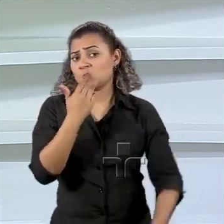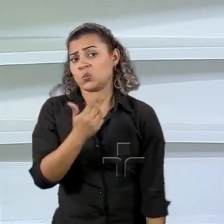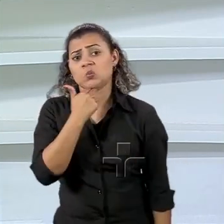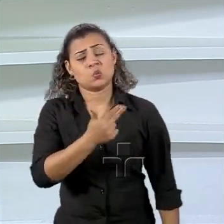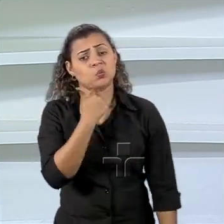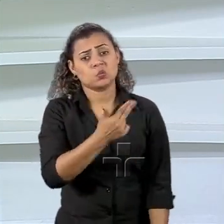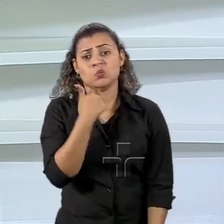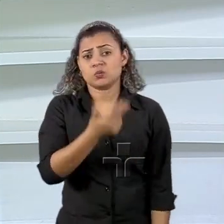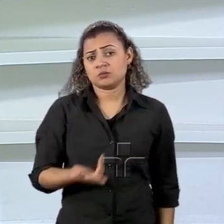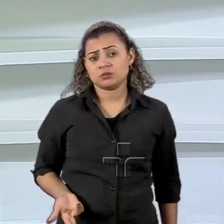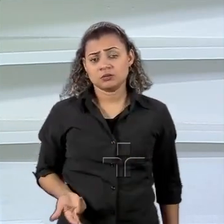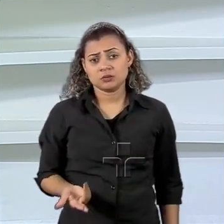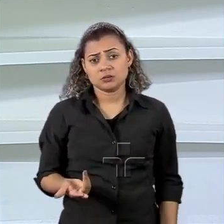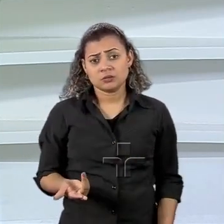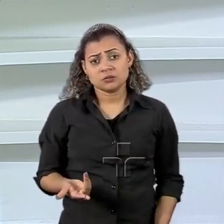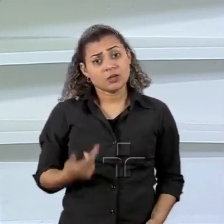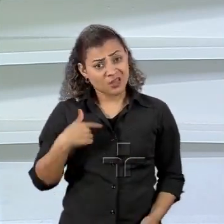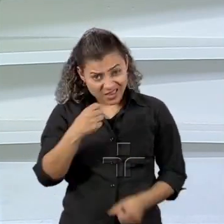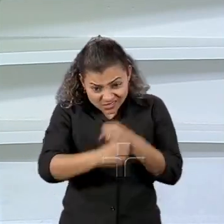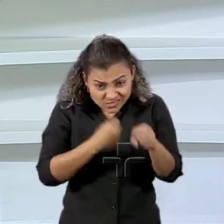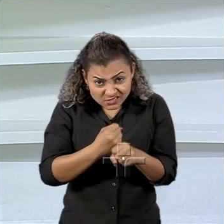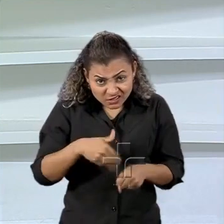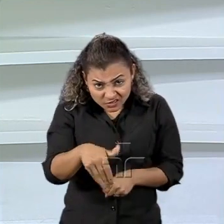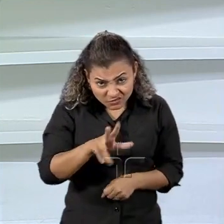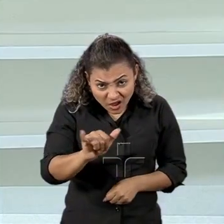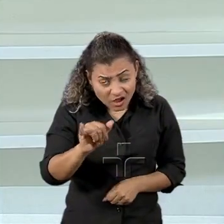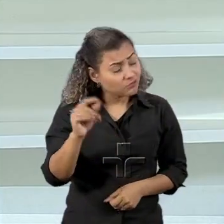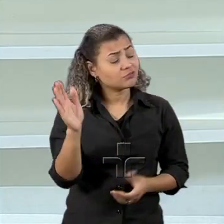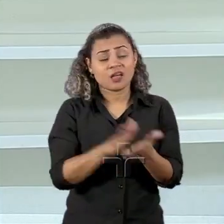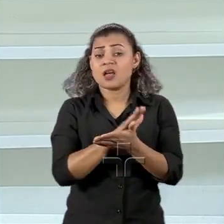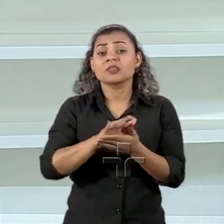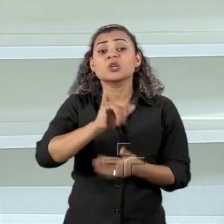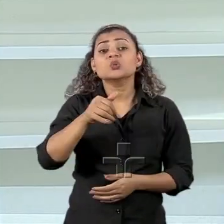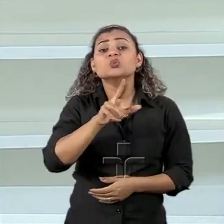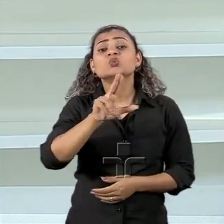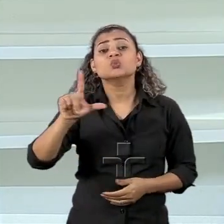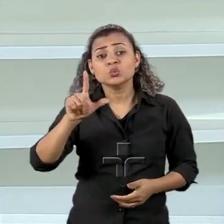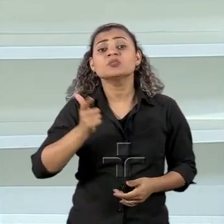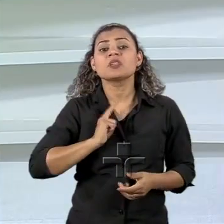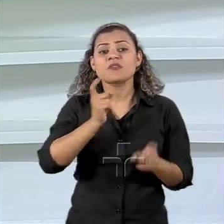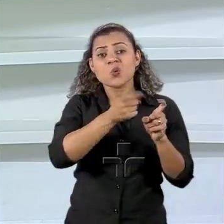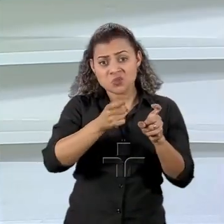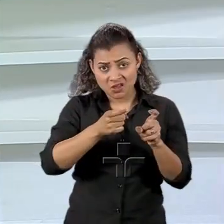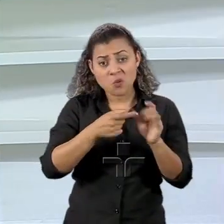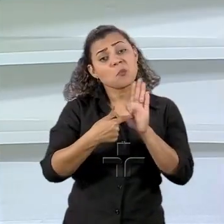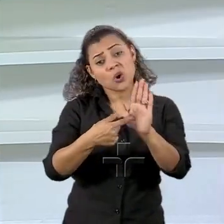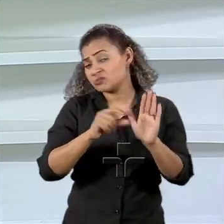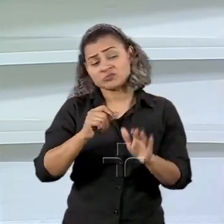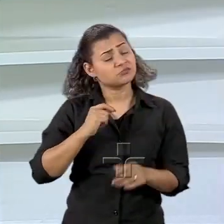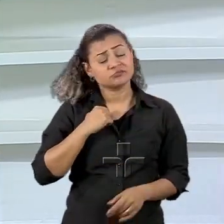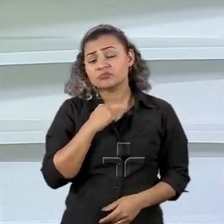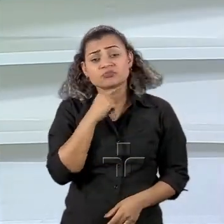ninguém garante, aliás, não vai sair esse ano, porque em julho teve outra reunião que indica que não vai sair coisa nenhuma. Eu que não vai ser assinado esse ano.